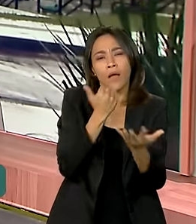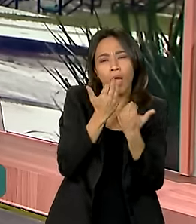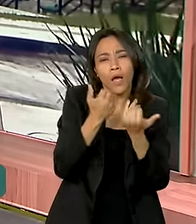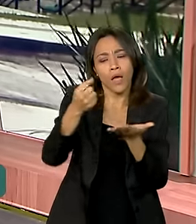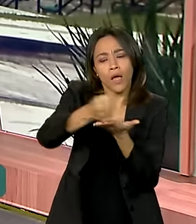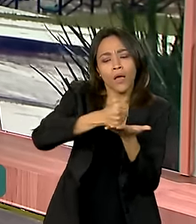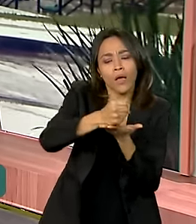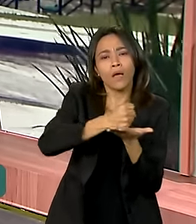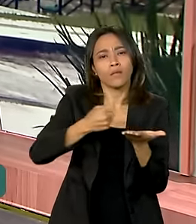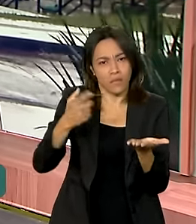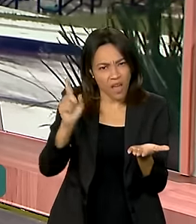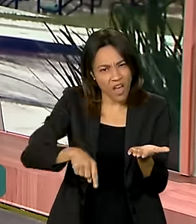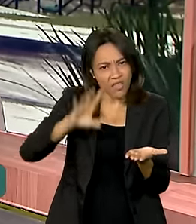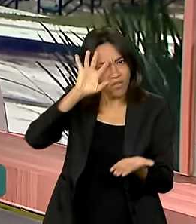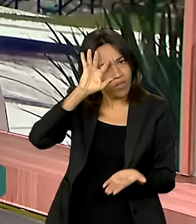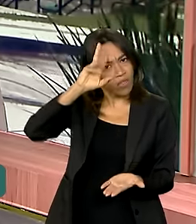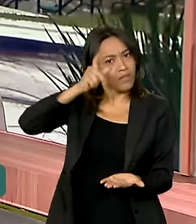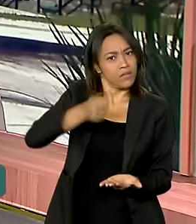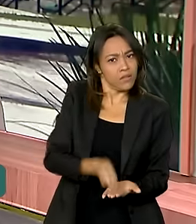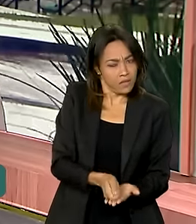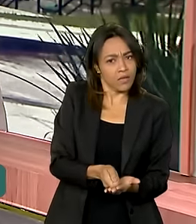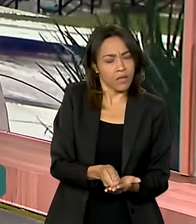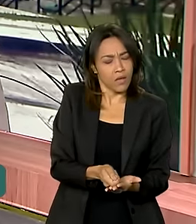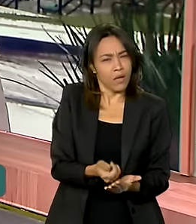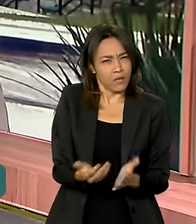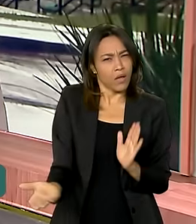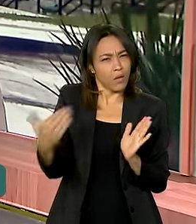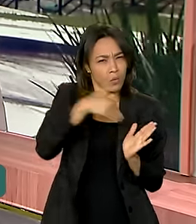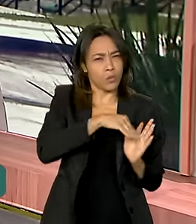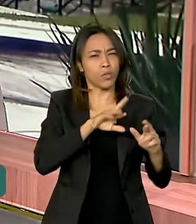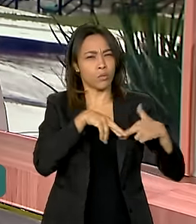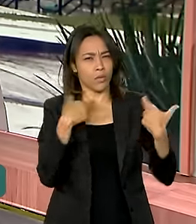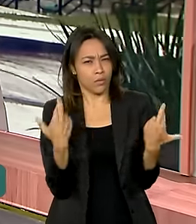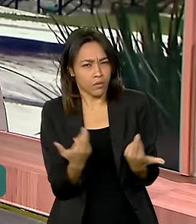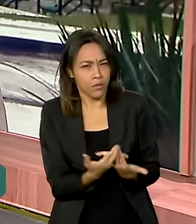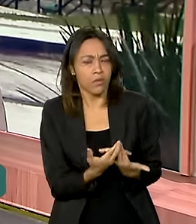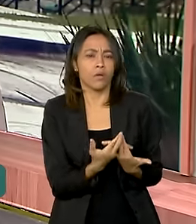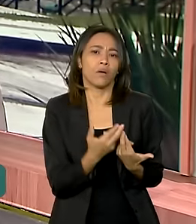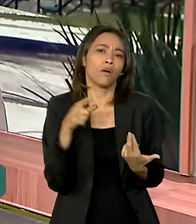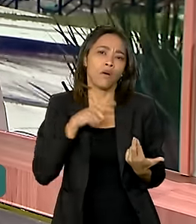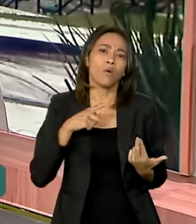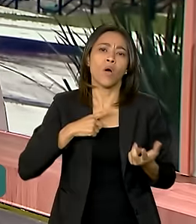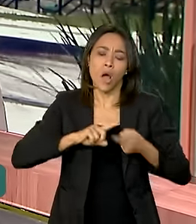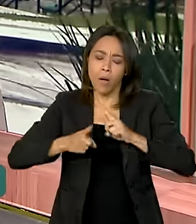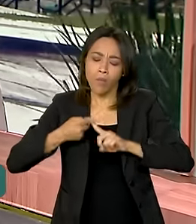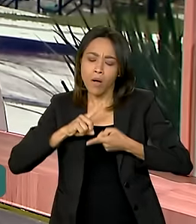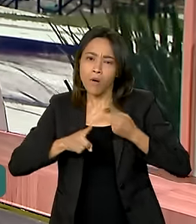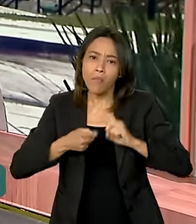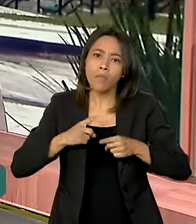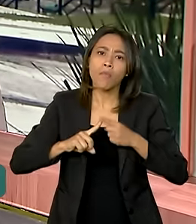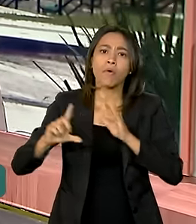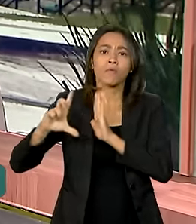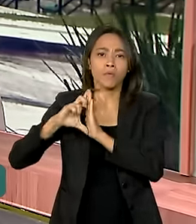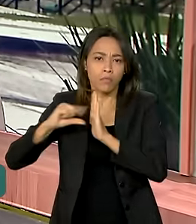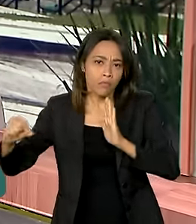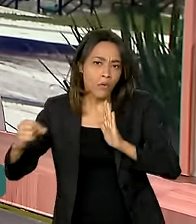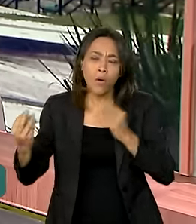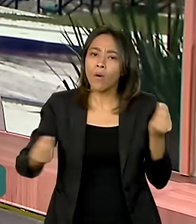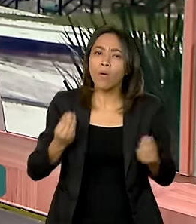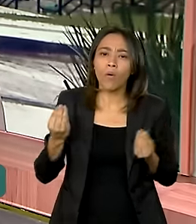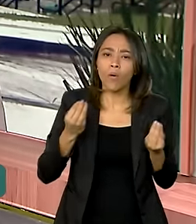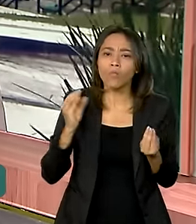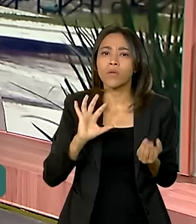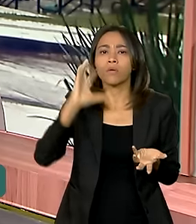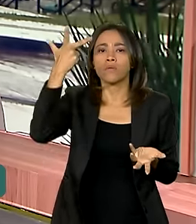Grande do Sul. Isso foi uma decisão da última reunião aí da sala de situação, da Casa Civil. Como que isso está funcionando?